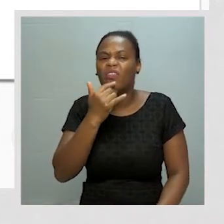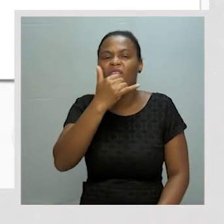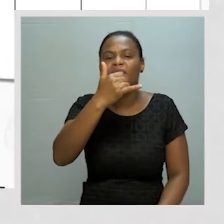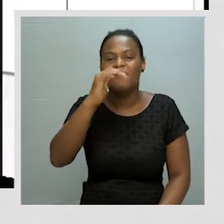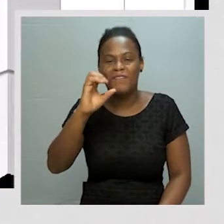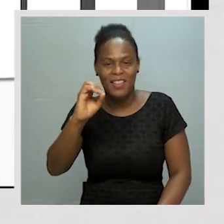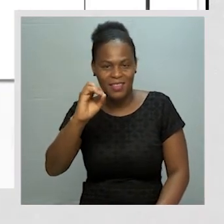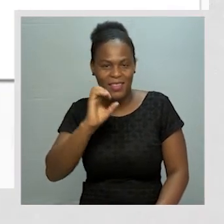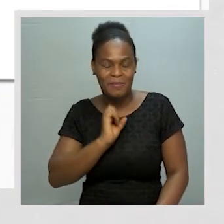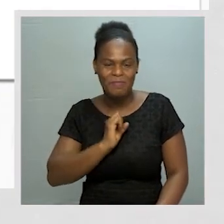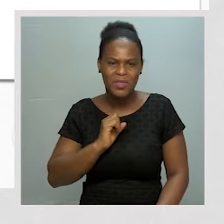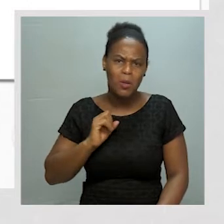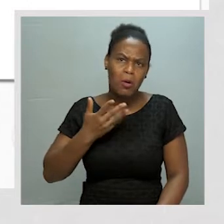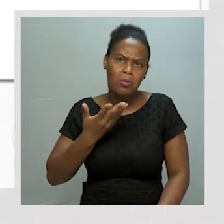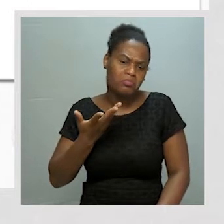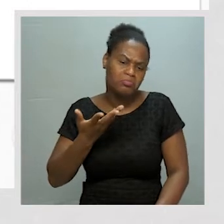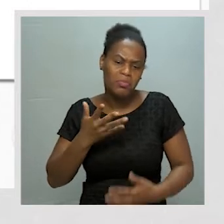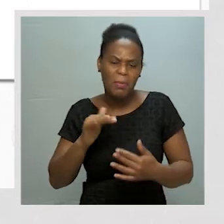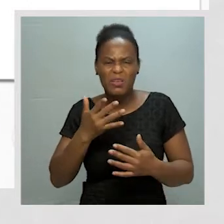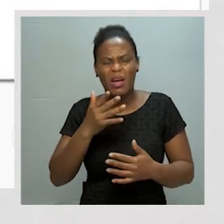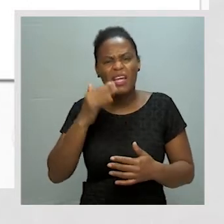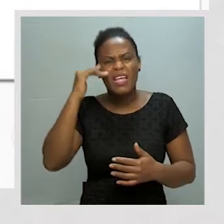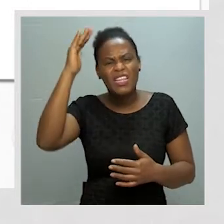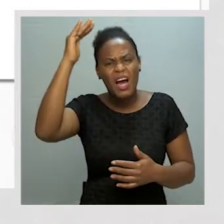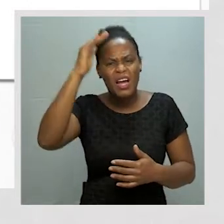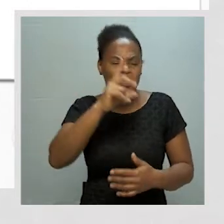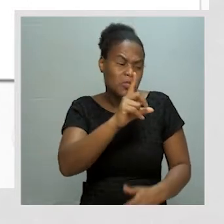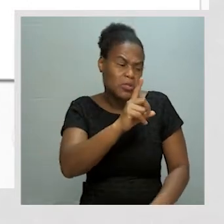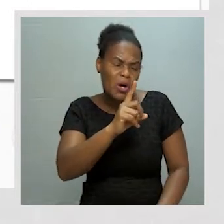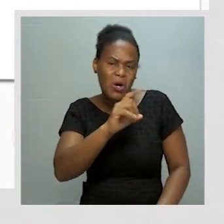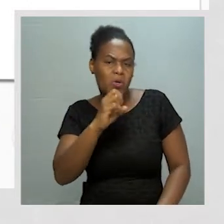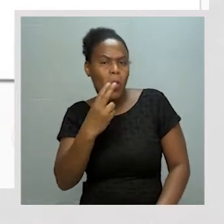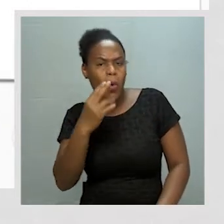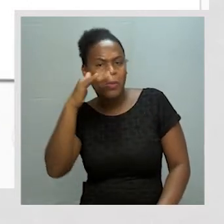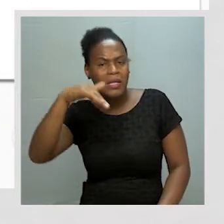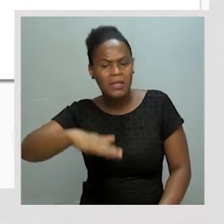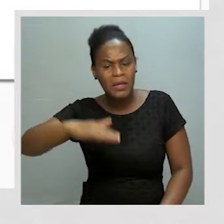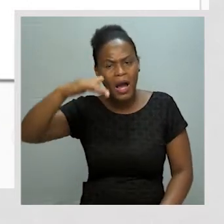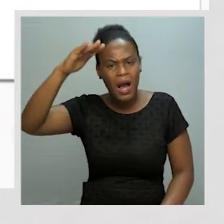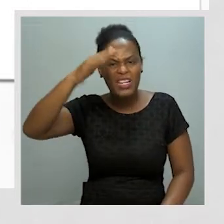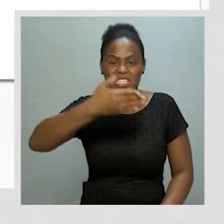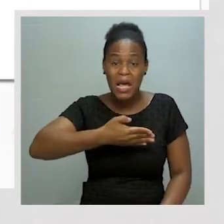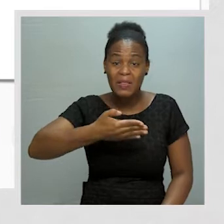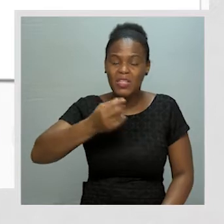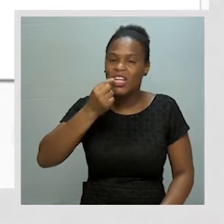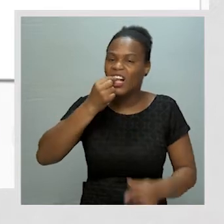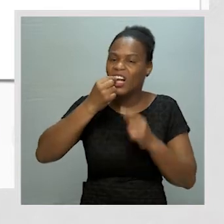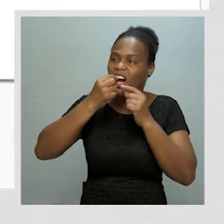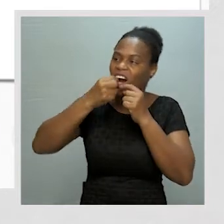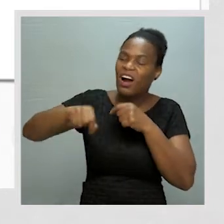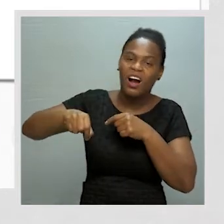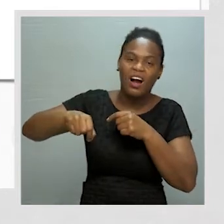E por volta dos seis ou sete anos de idade, começam a cair. Esses dentes de leite